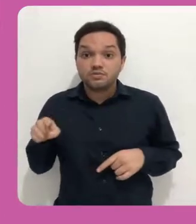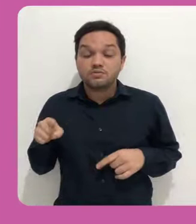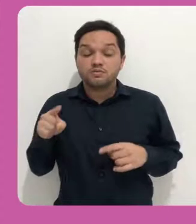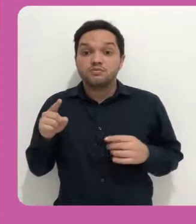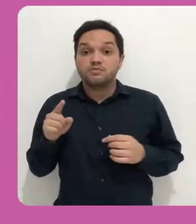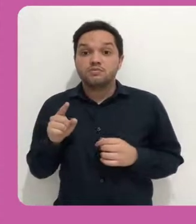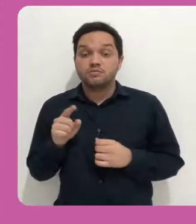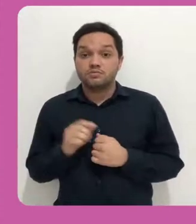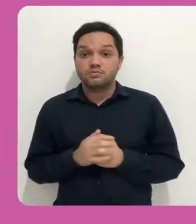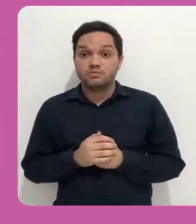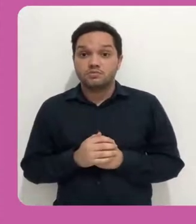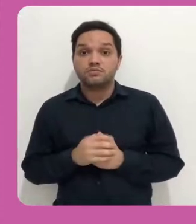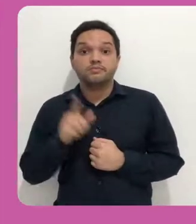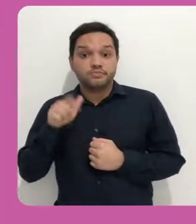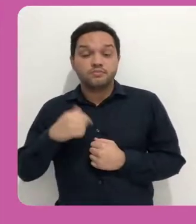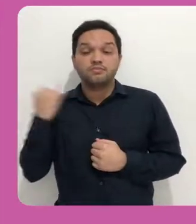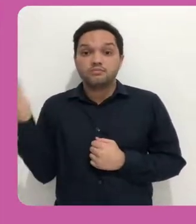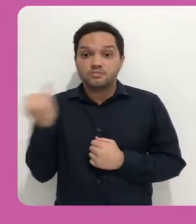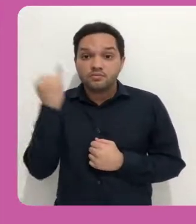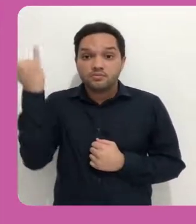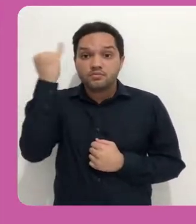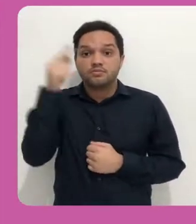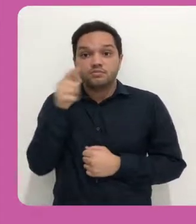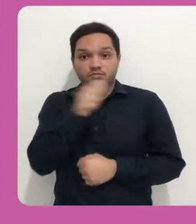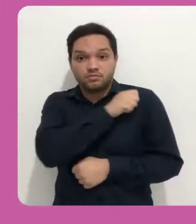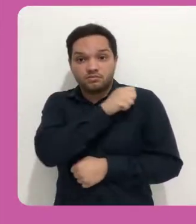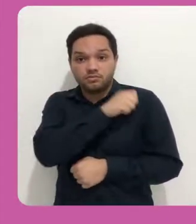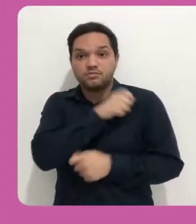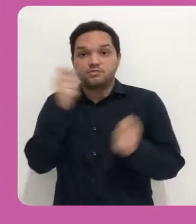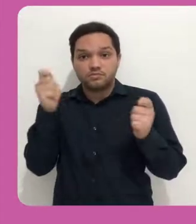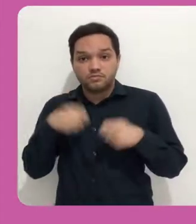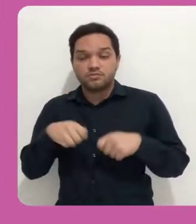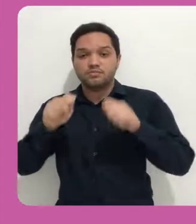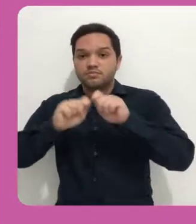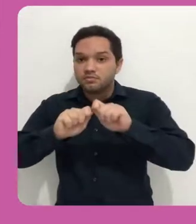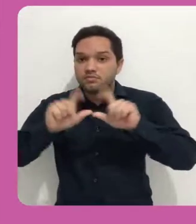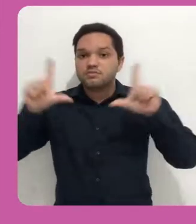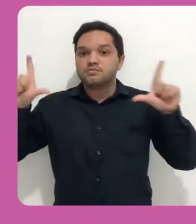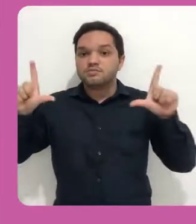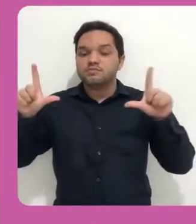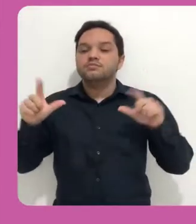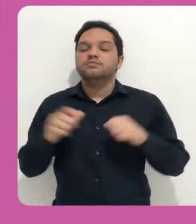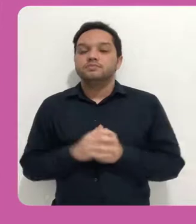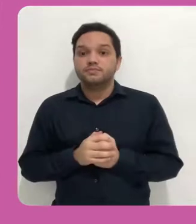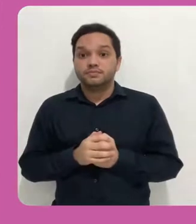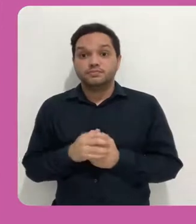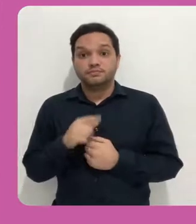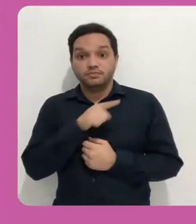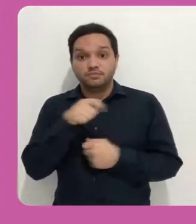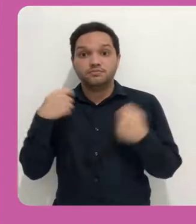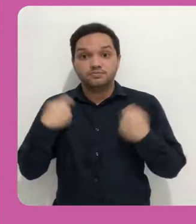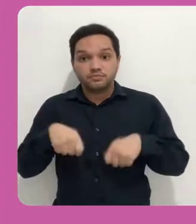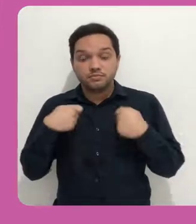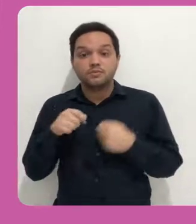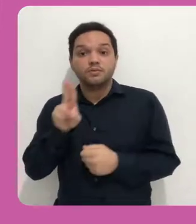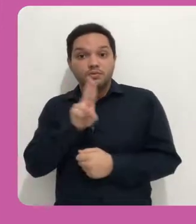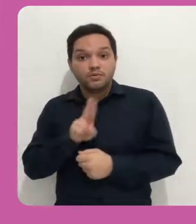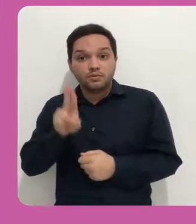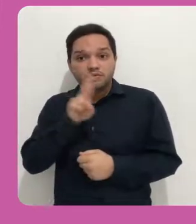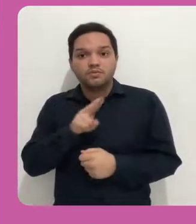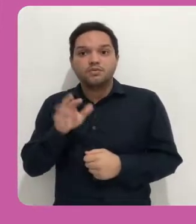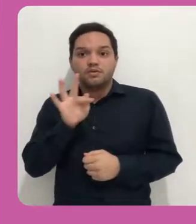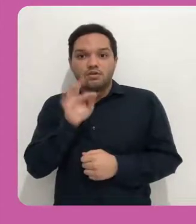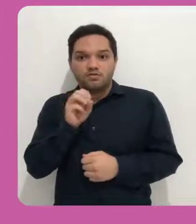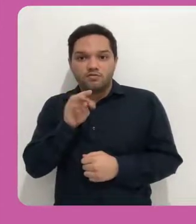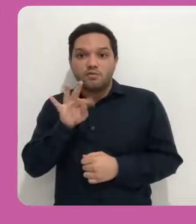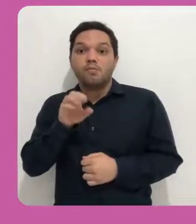essenciais para os alunos poderem abrir esses arquivos, né? Então, procure usar formatos em que a